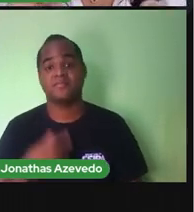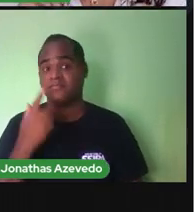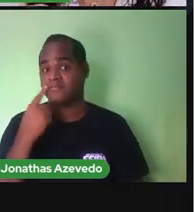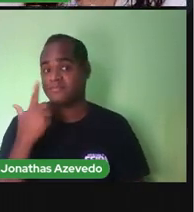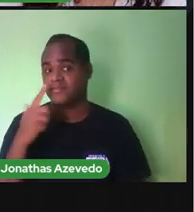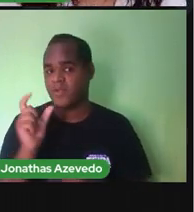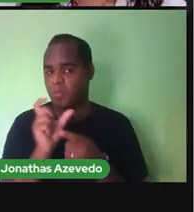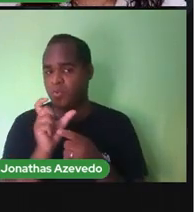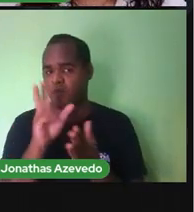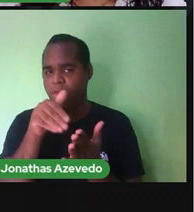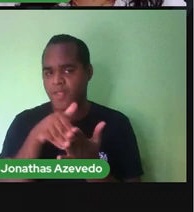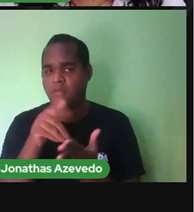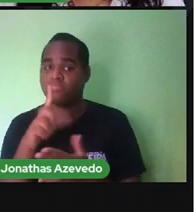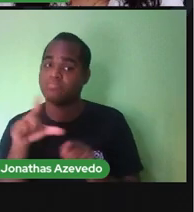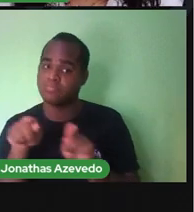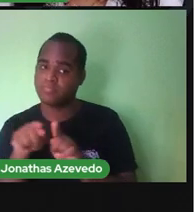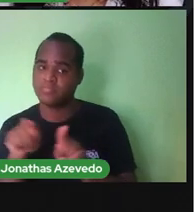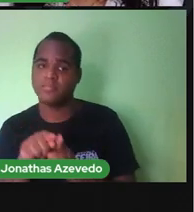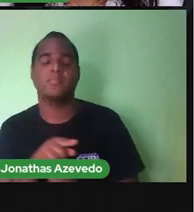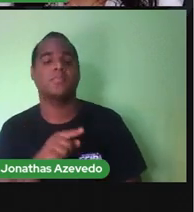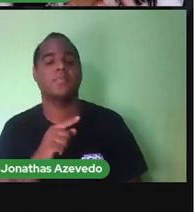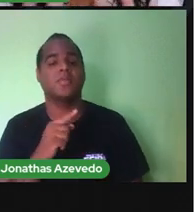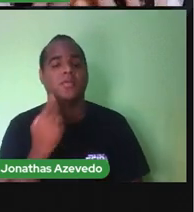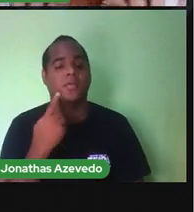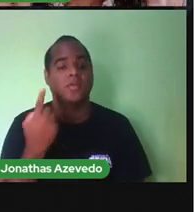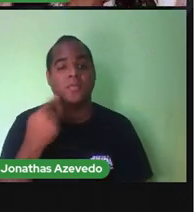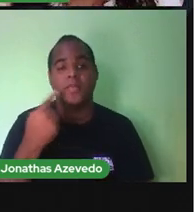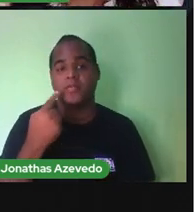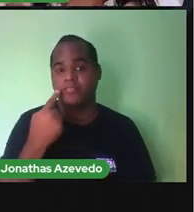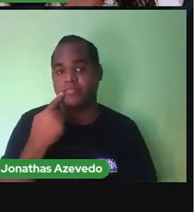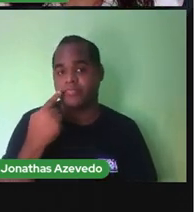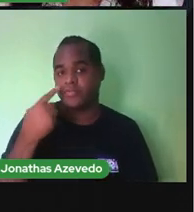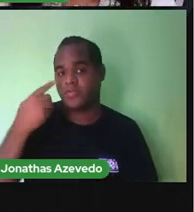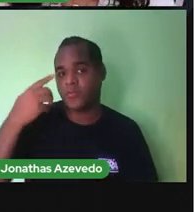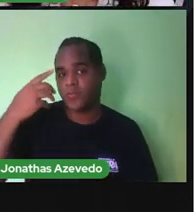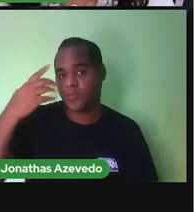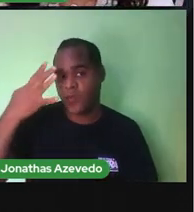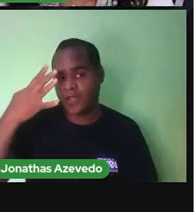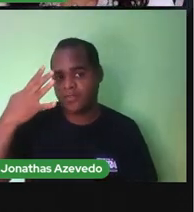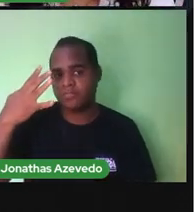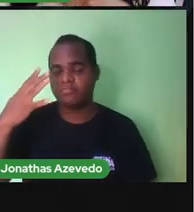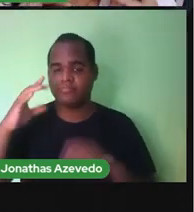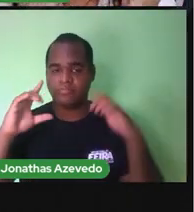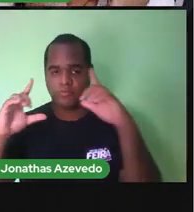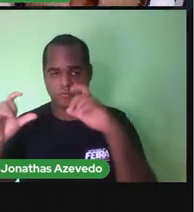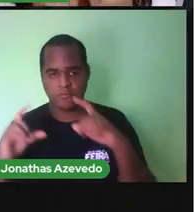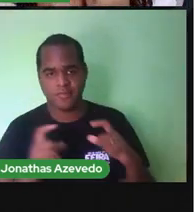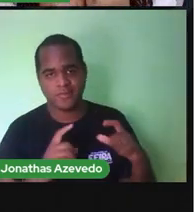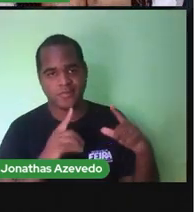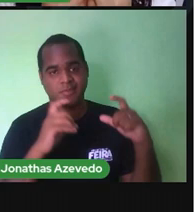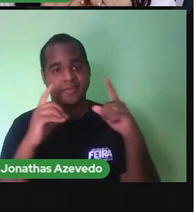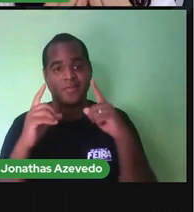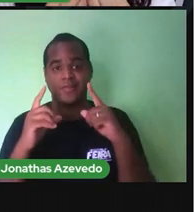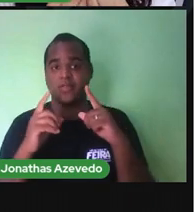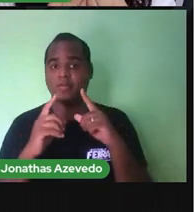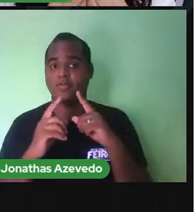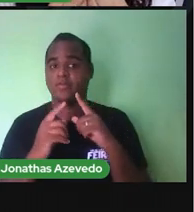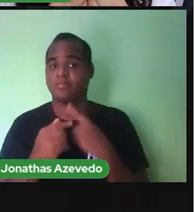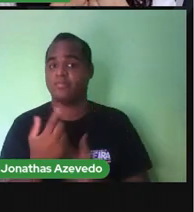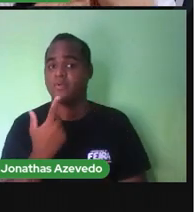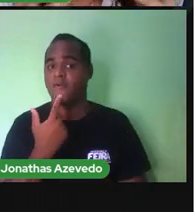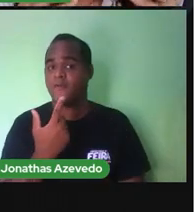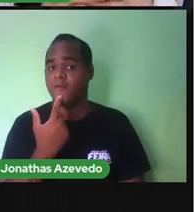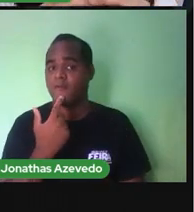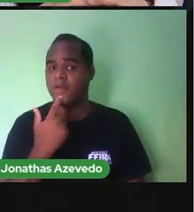só Nós temos Quatro Imagens Eu não quero Falar o nome Do